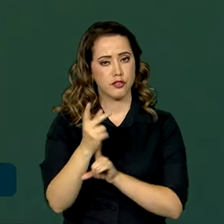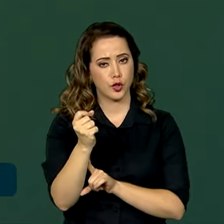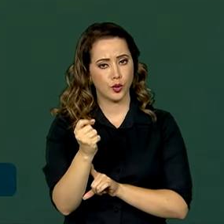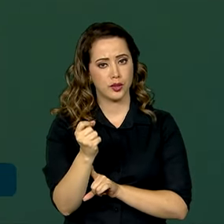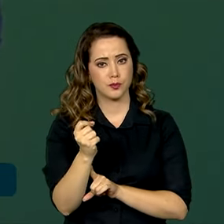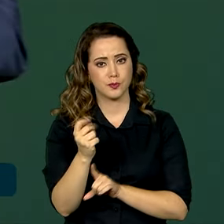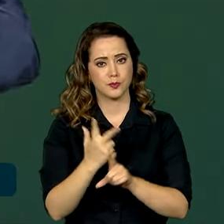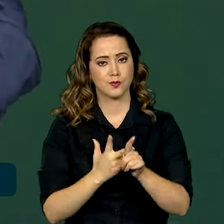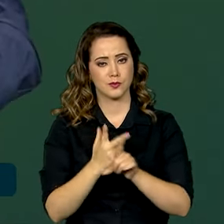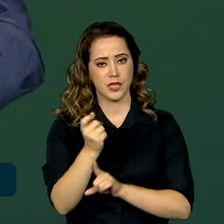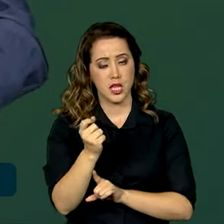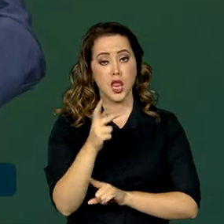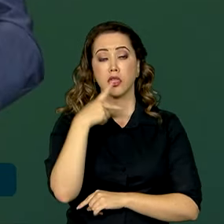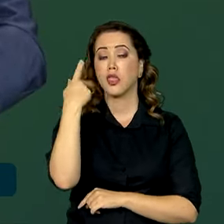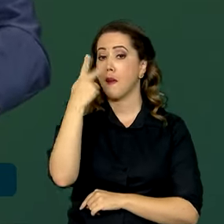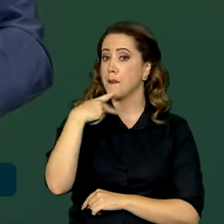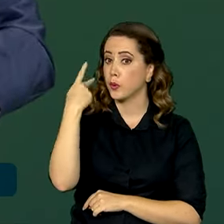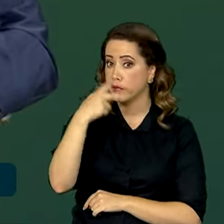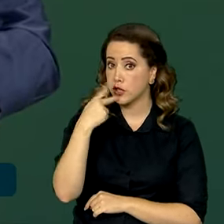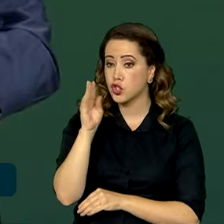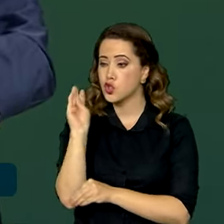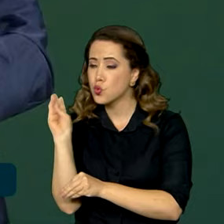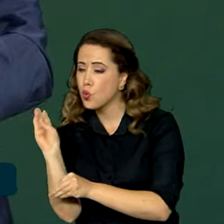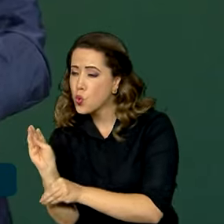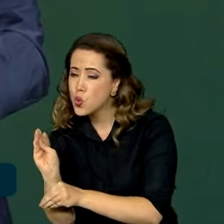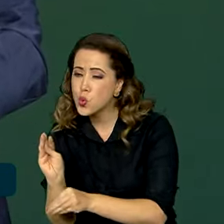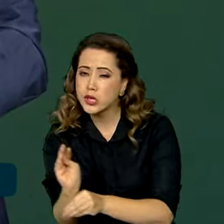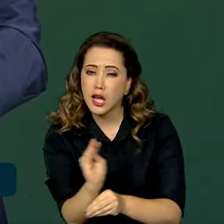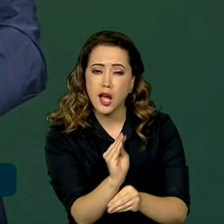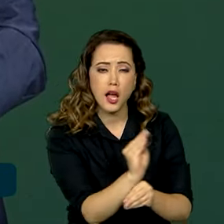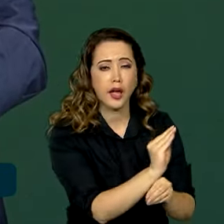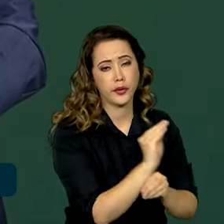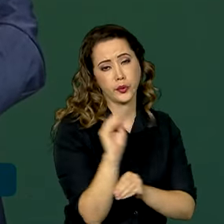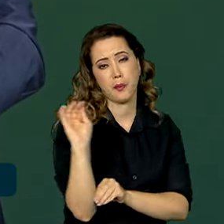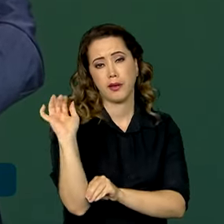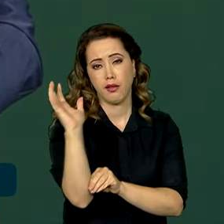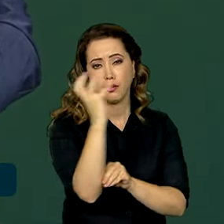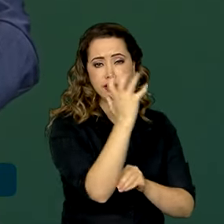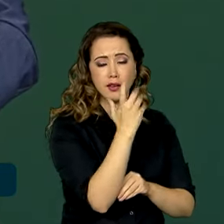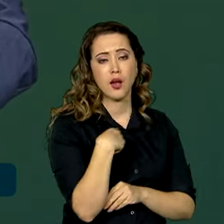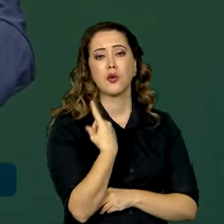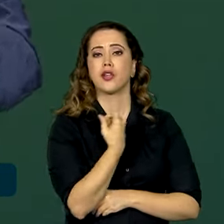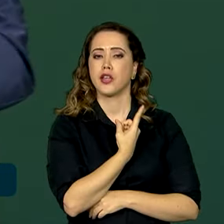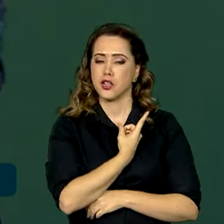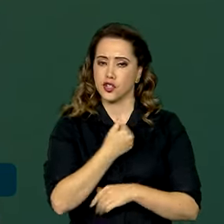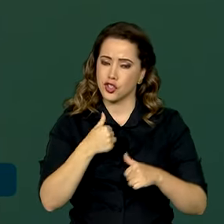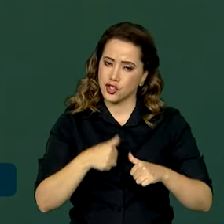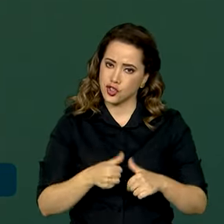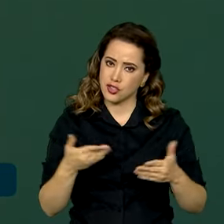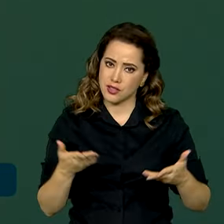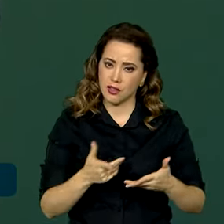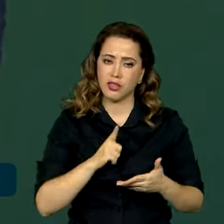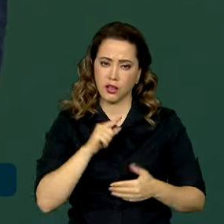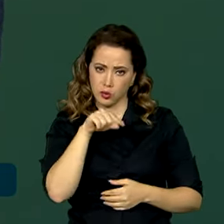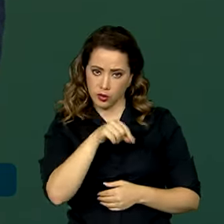da política de preservação ambiental que nós estamos fazendo no Brasil.